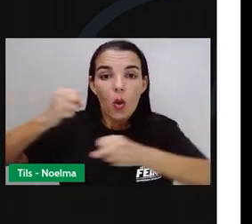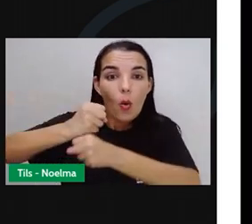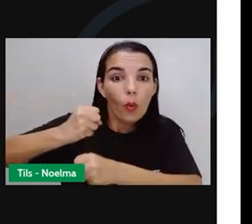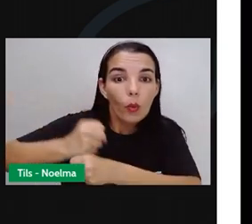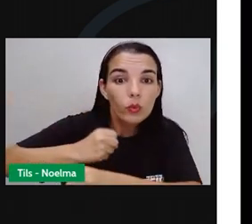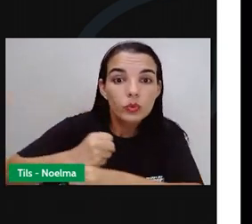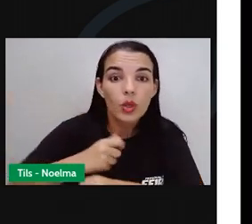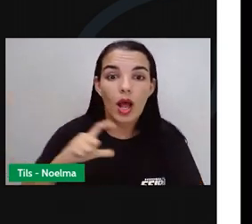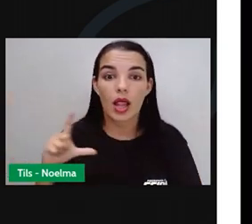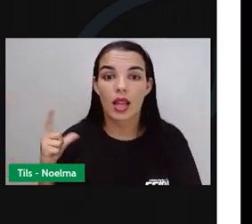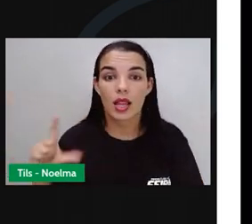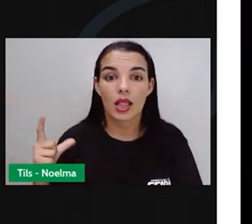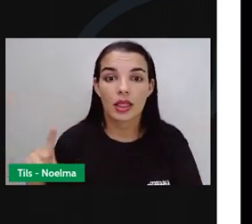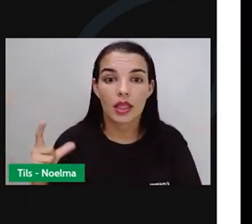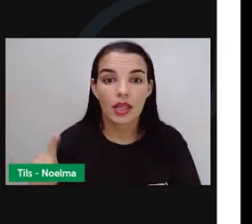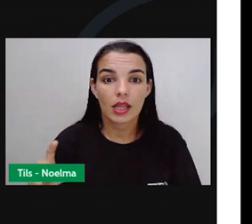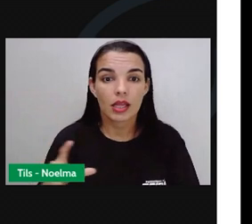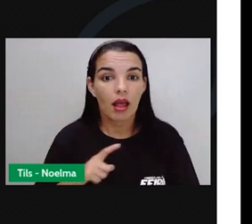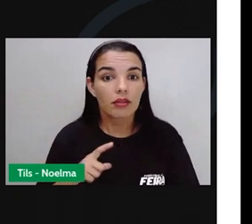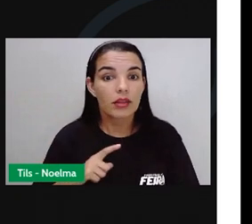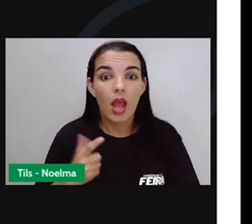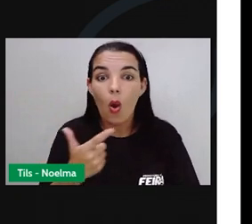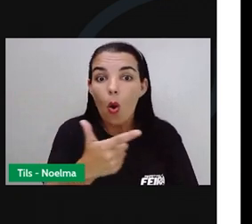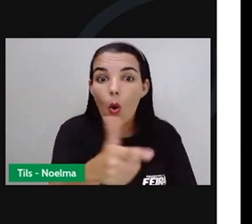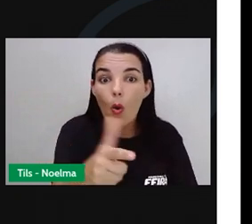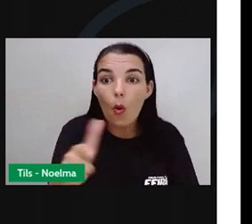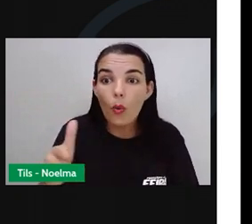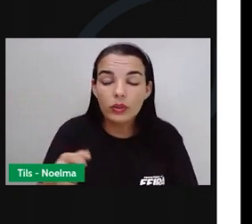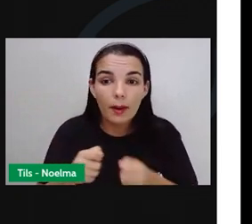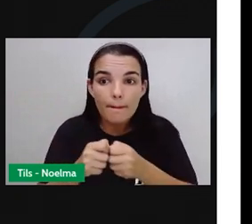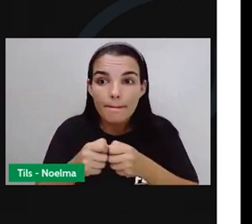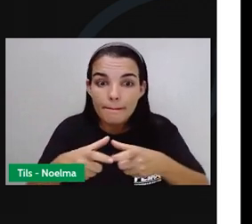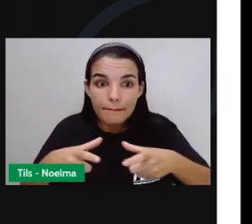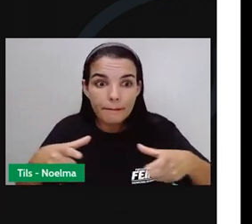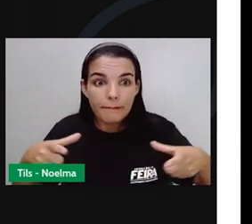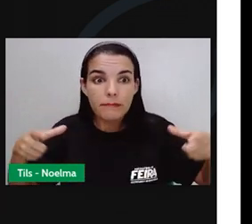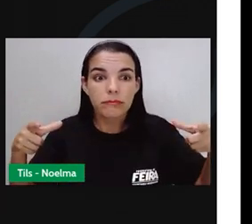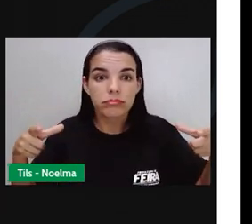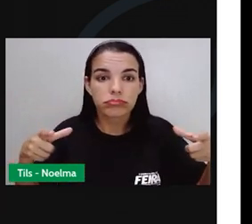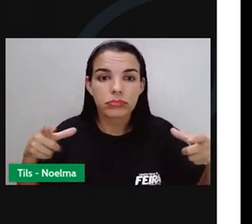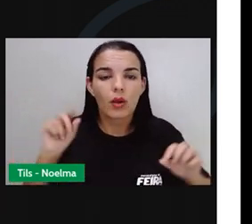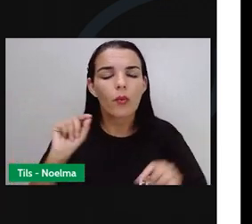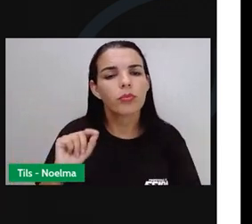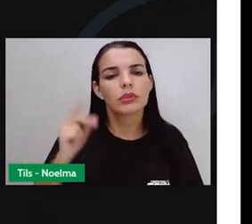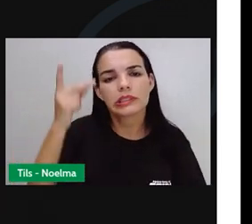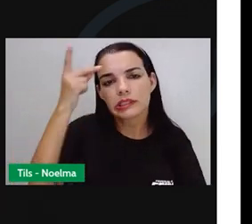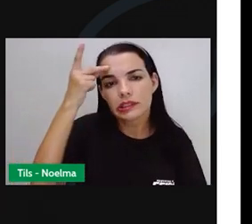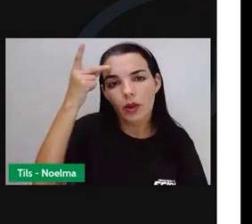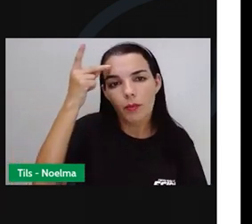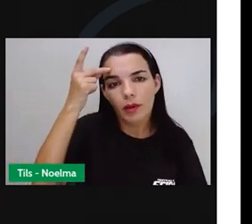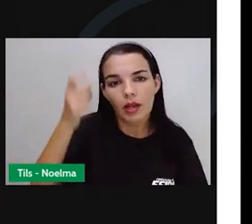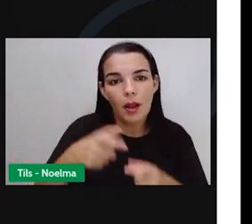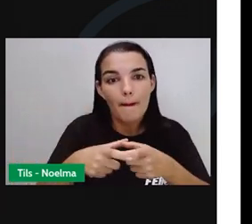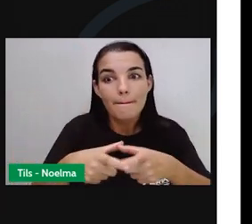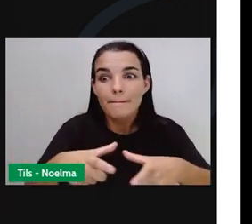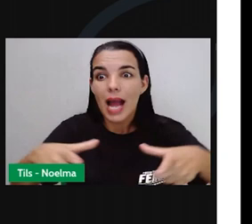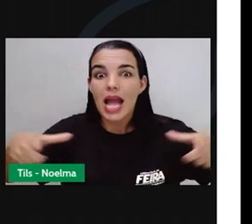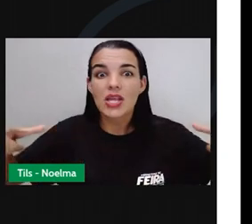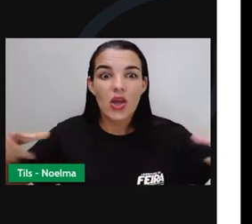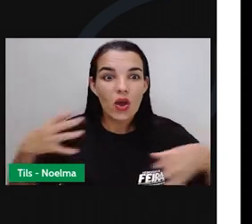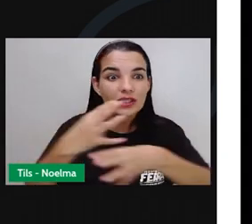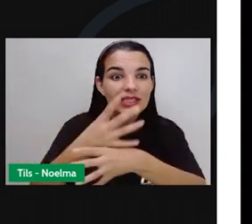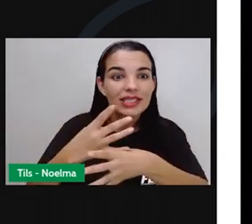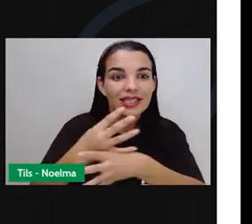cultura nordestina assume outras formas, ela se potencializa, se reinventa. São Paulo é a maior cidade nordestina do Brasil.